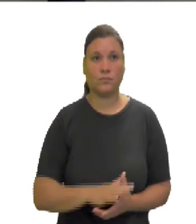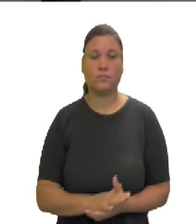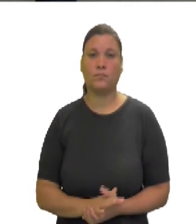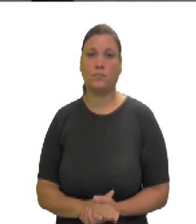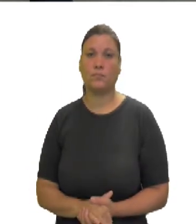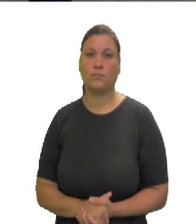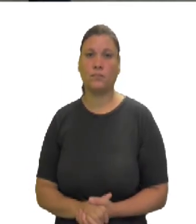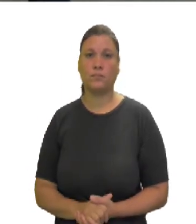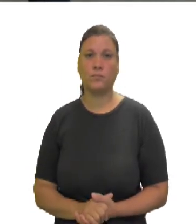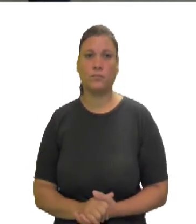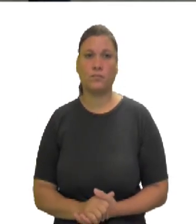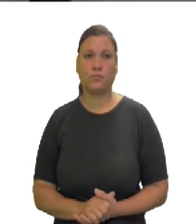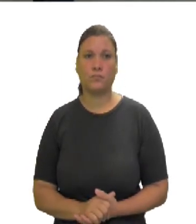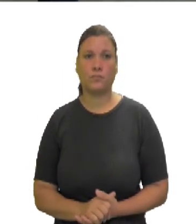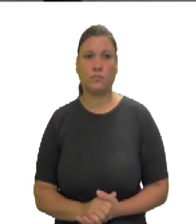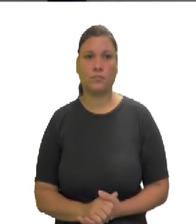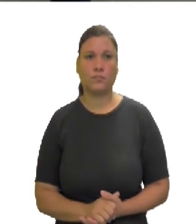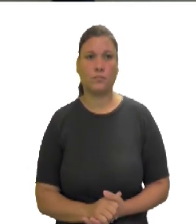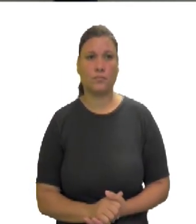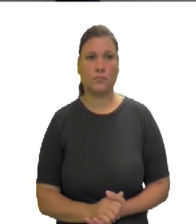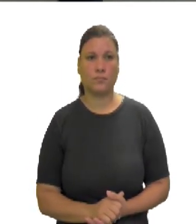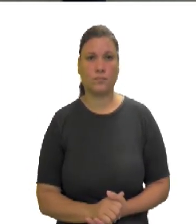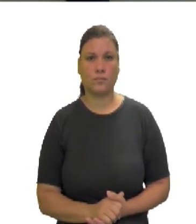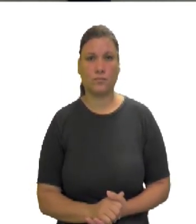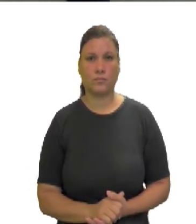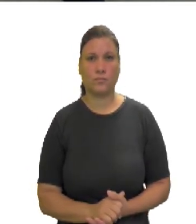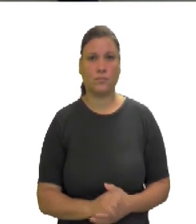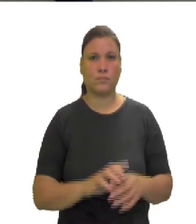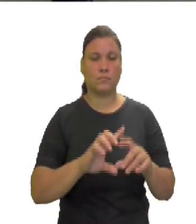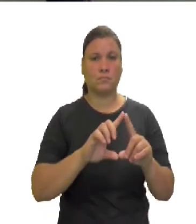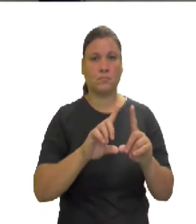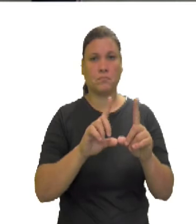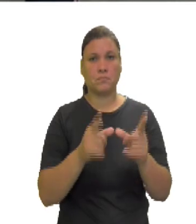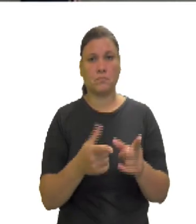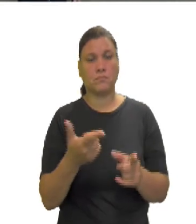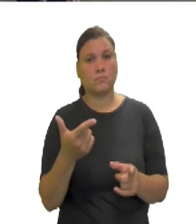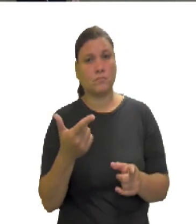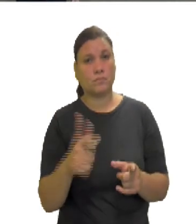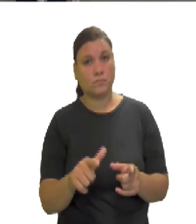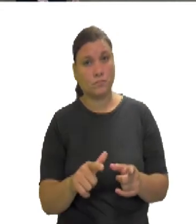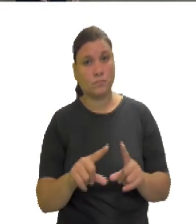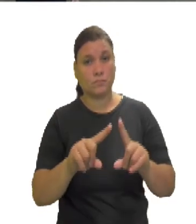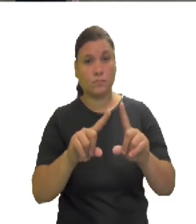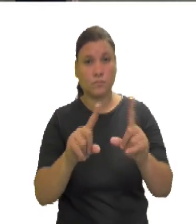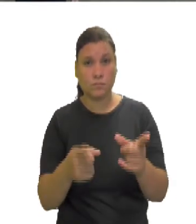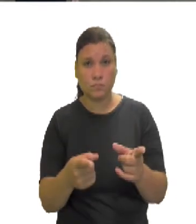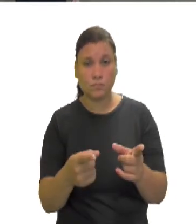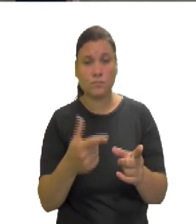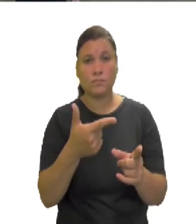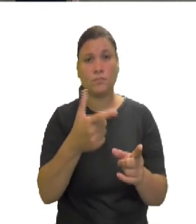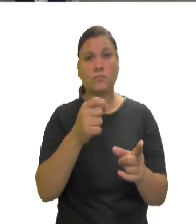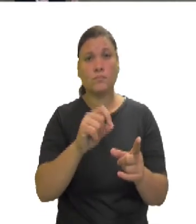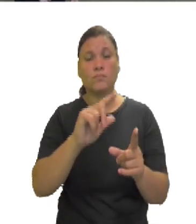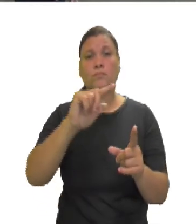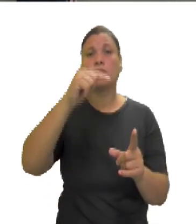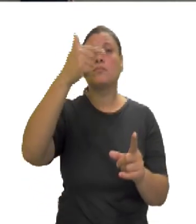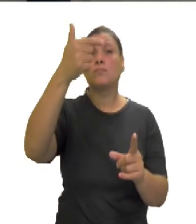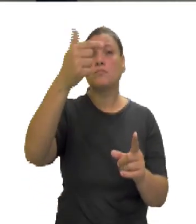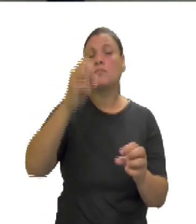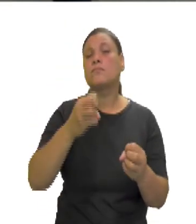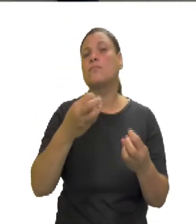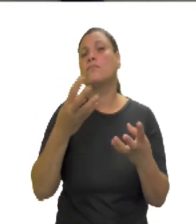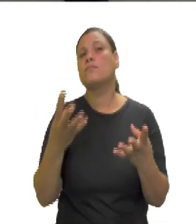Aplicando a propriedade, eu tenho o quadrado do primeiro. Quanto que é o quadrado de 20? 20 vezes 20.